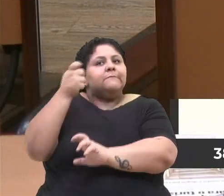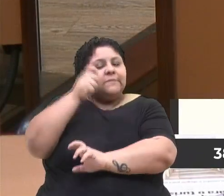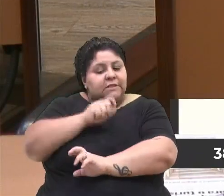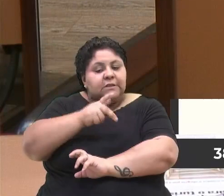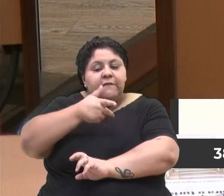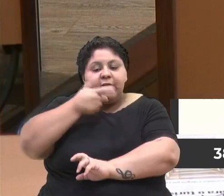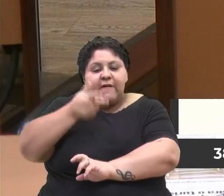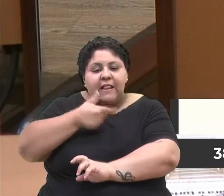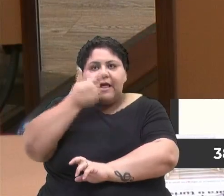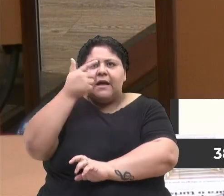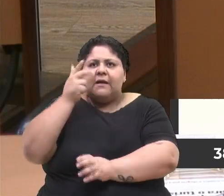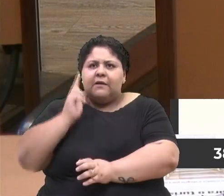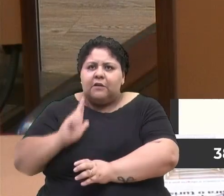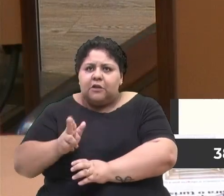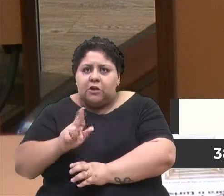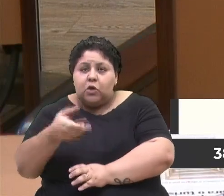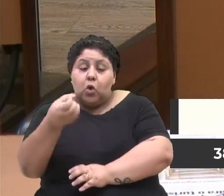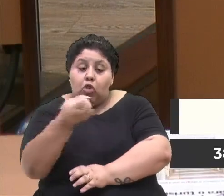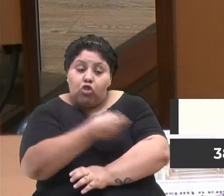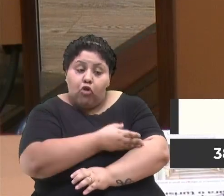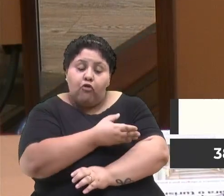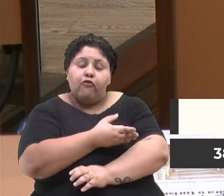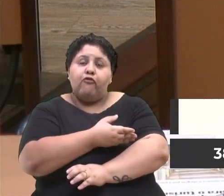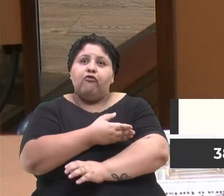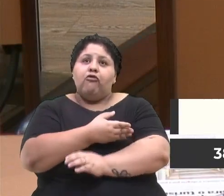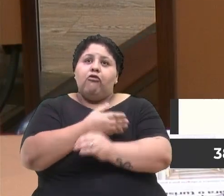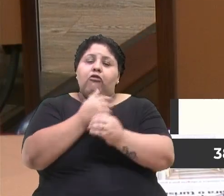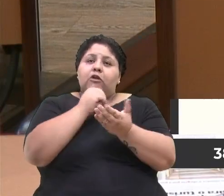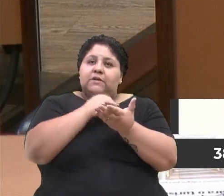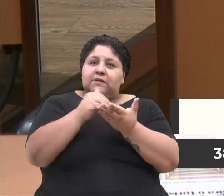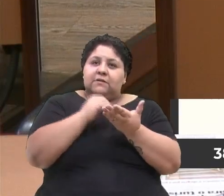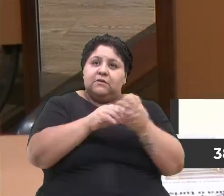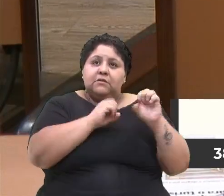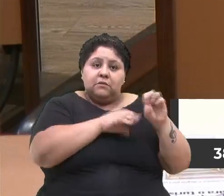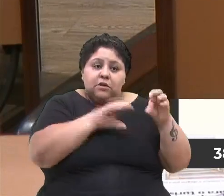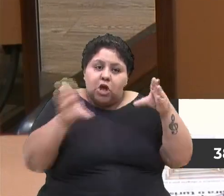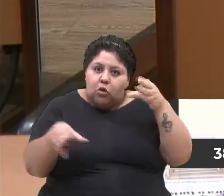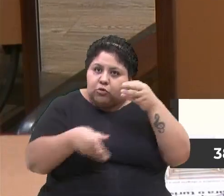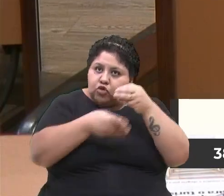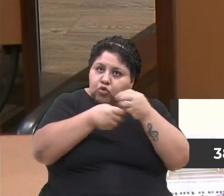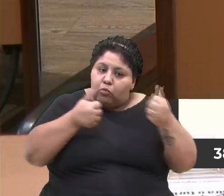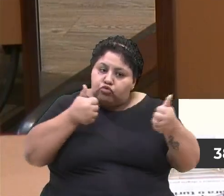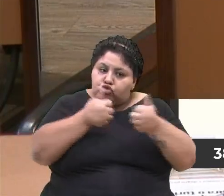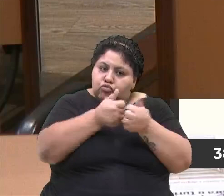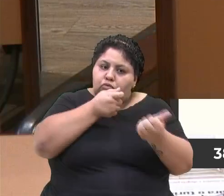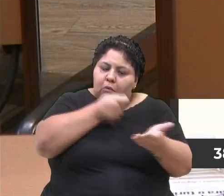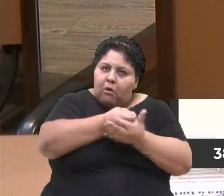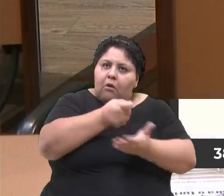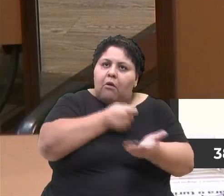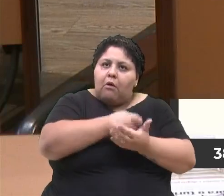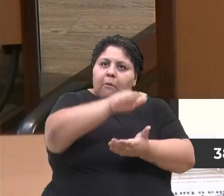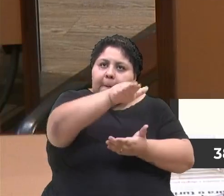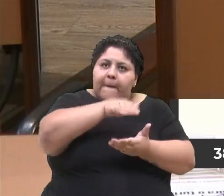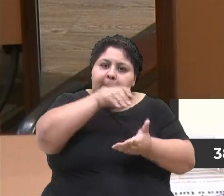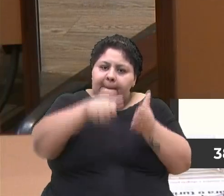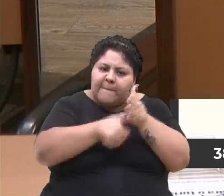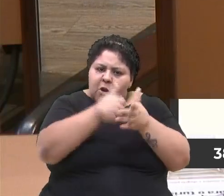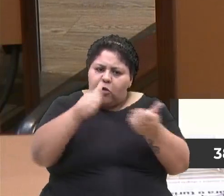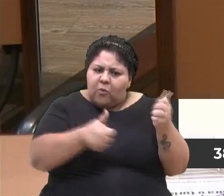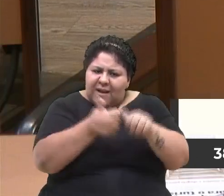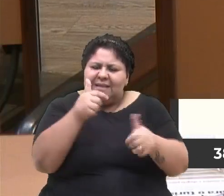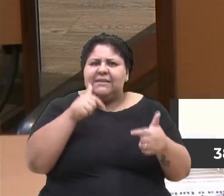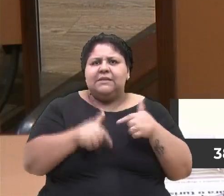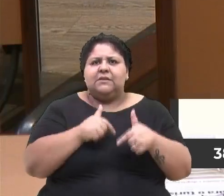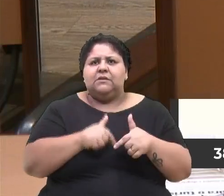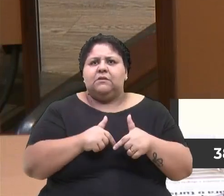isso com o novo secretário de Educação e eu me somo, a senhora, nessa luta para que a gente busque melhor qualidade de trabalho para